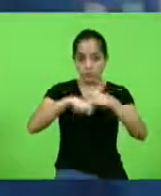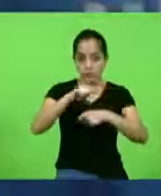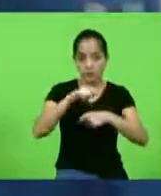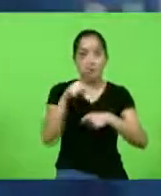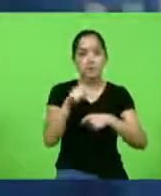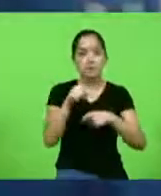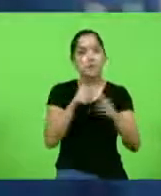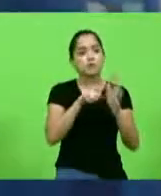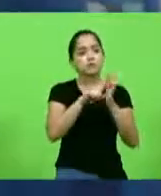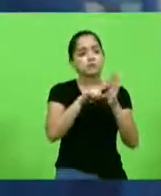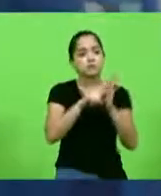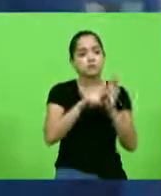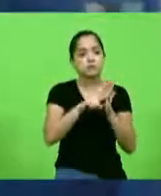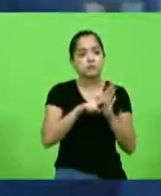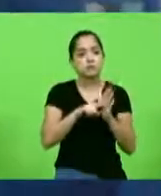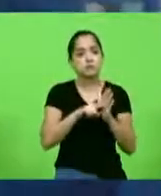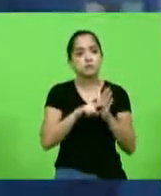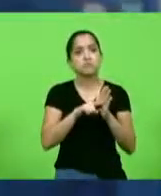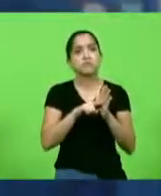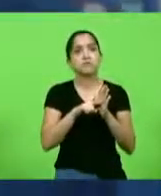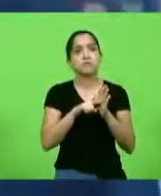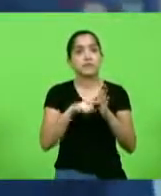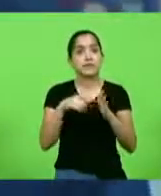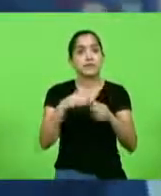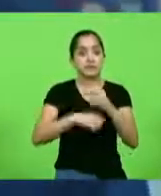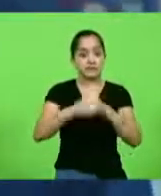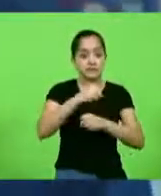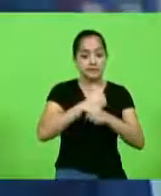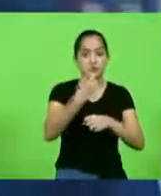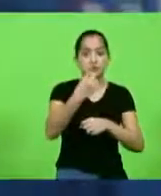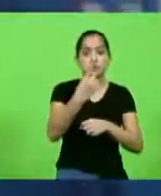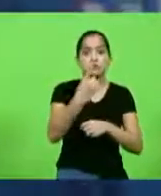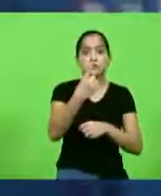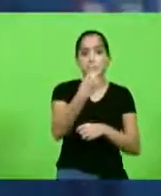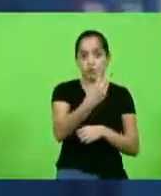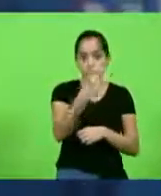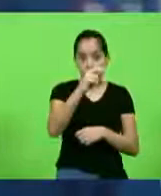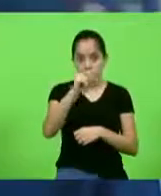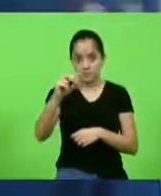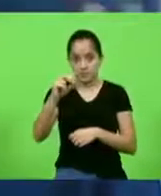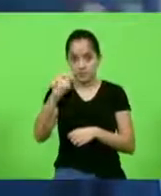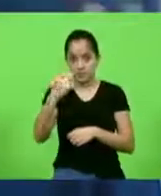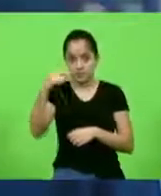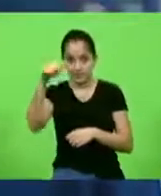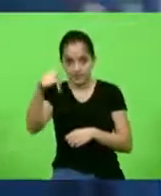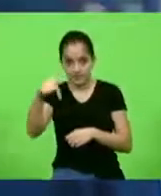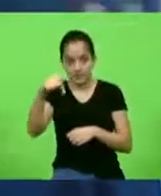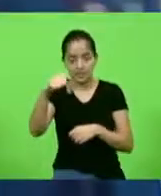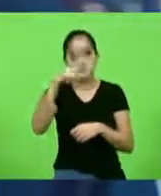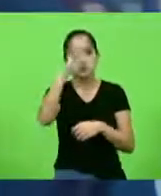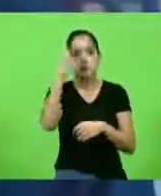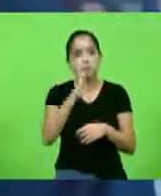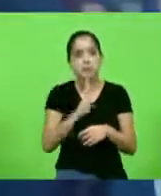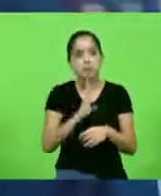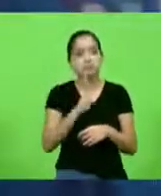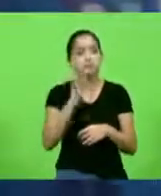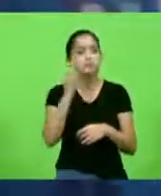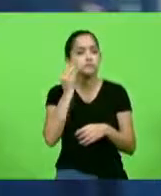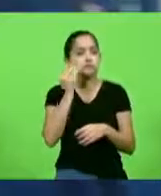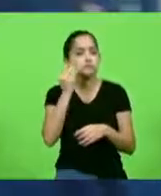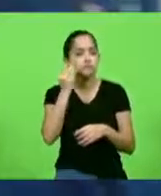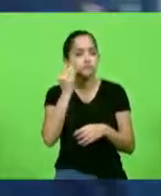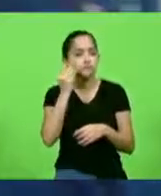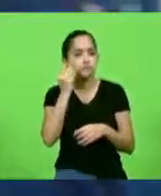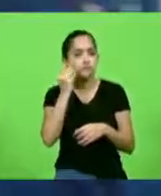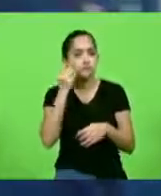Só um parêntese. Desde 2017, o Brasil tenta entrar na OCDE. A OCDE é uma